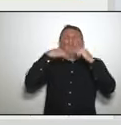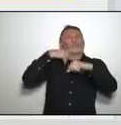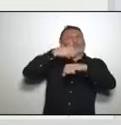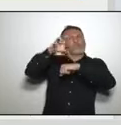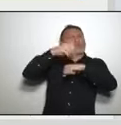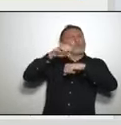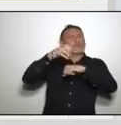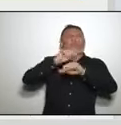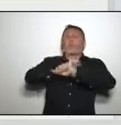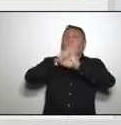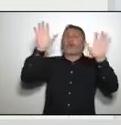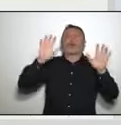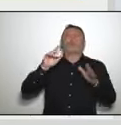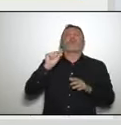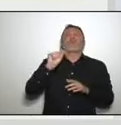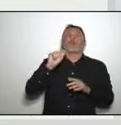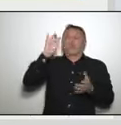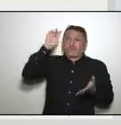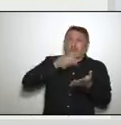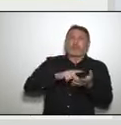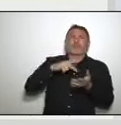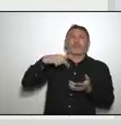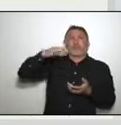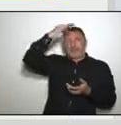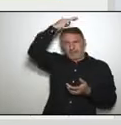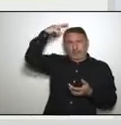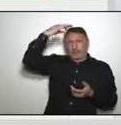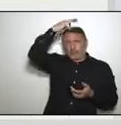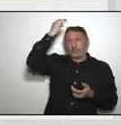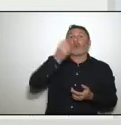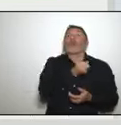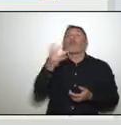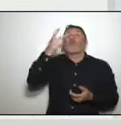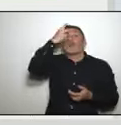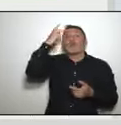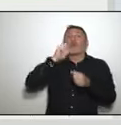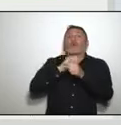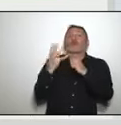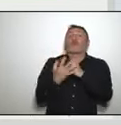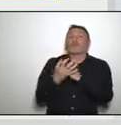754 casos confirmados. Nós temos aqui,